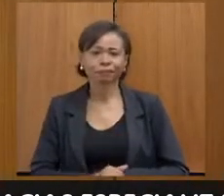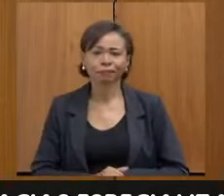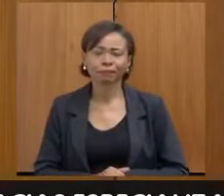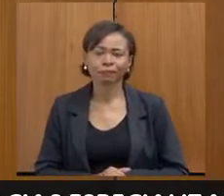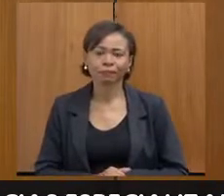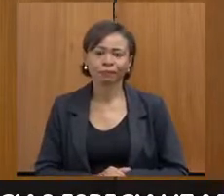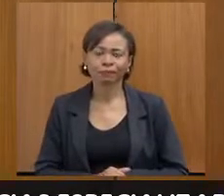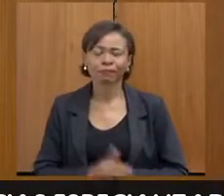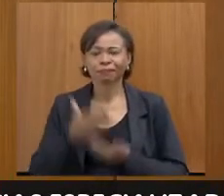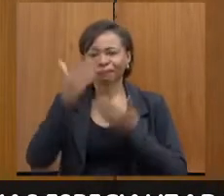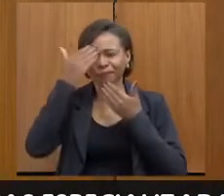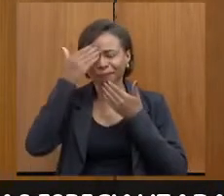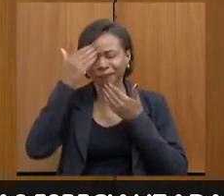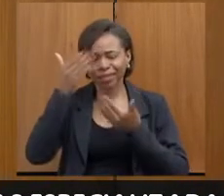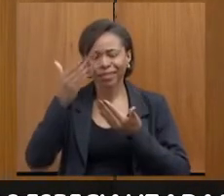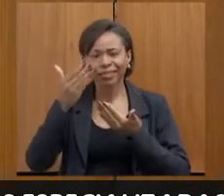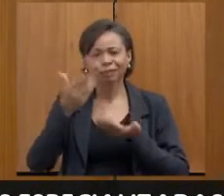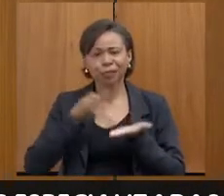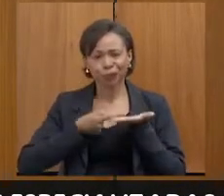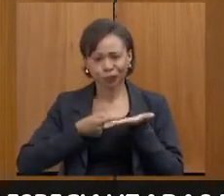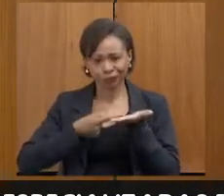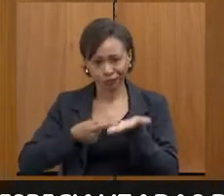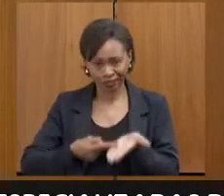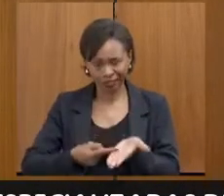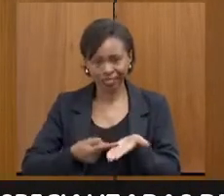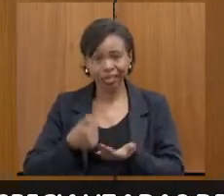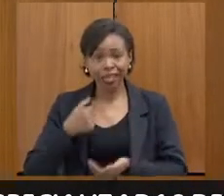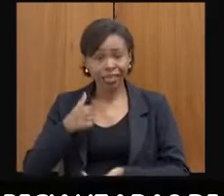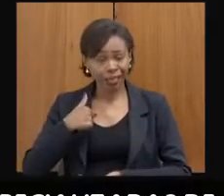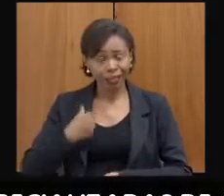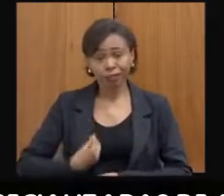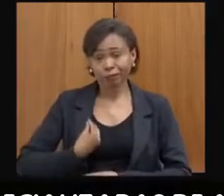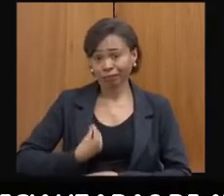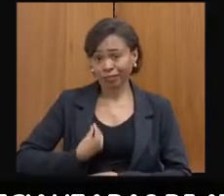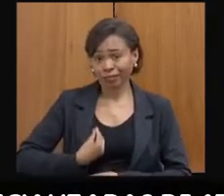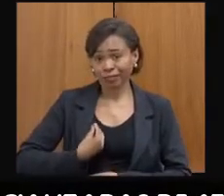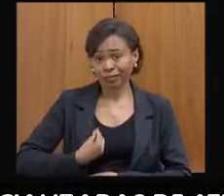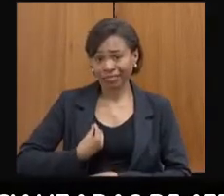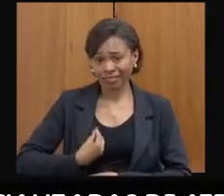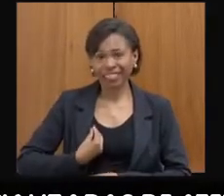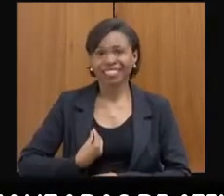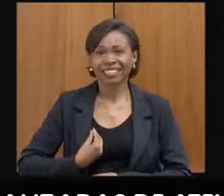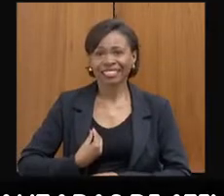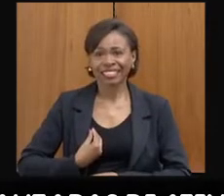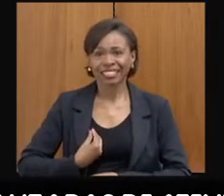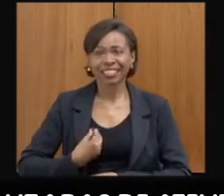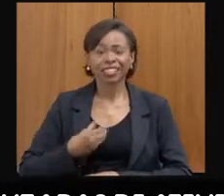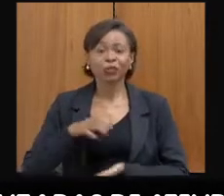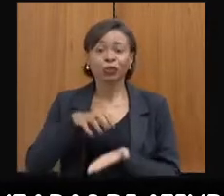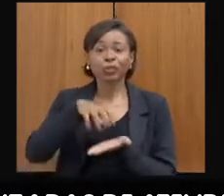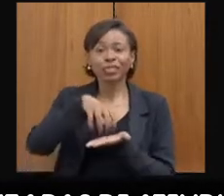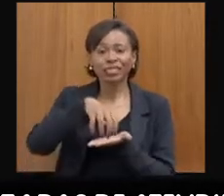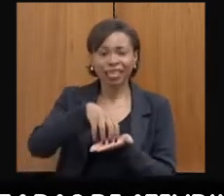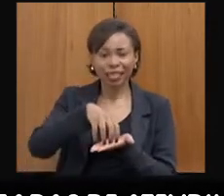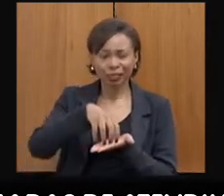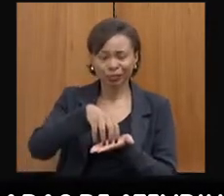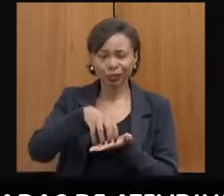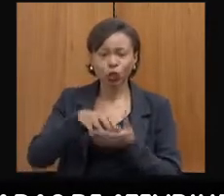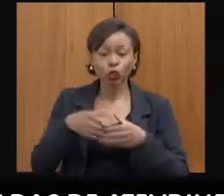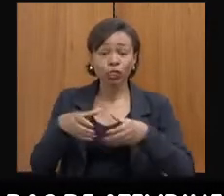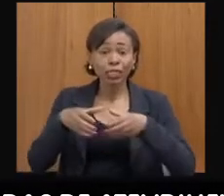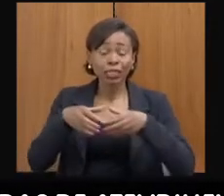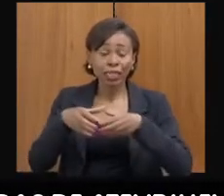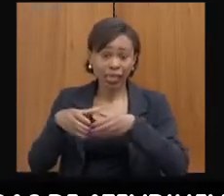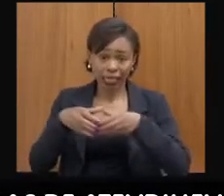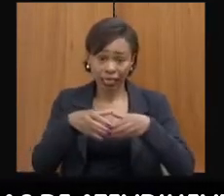Muito obrigada pelo convite, estou aqui participando como gerente do Centro Integrado da Mulher, uma unidade